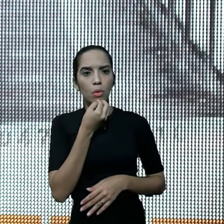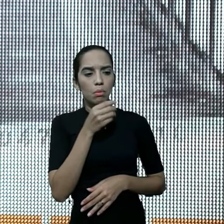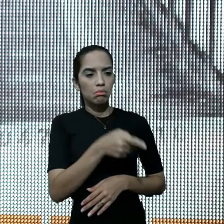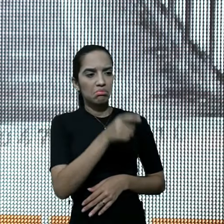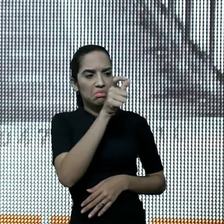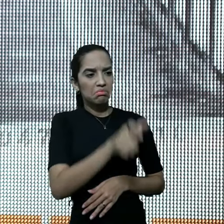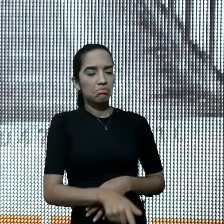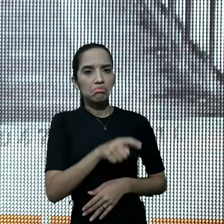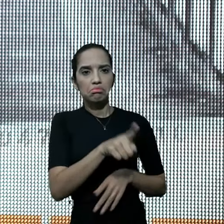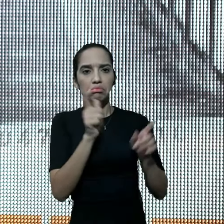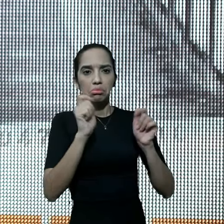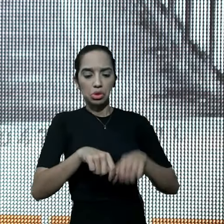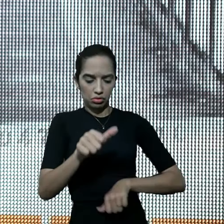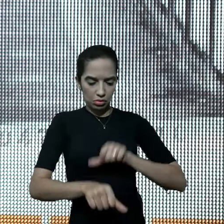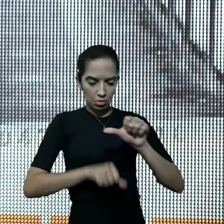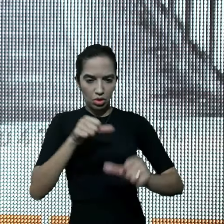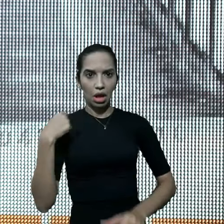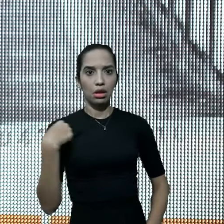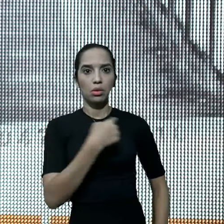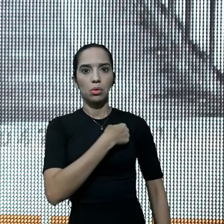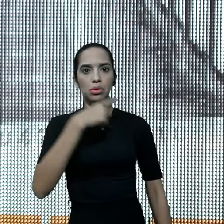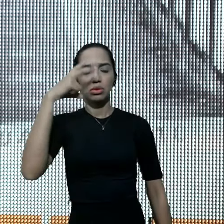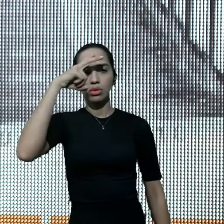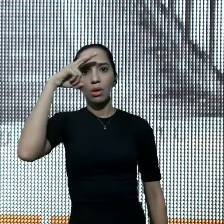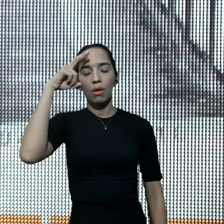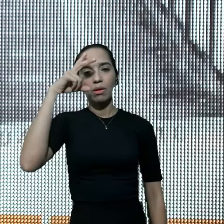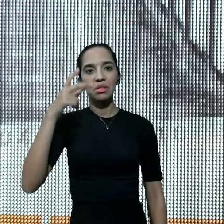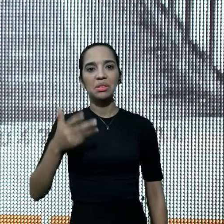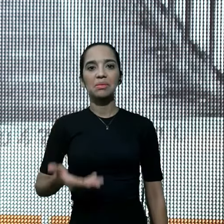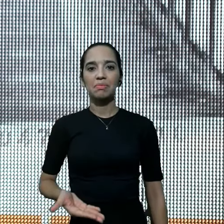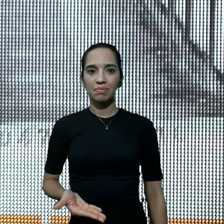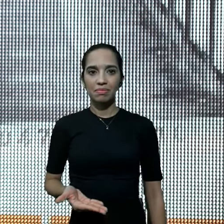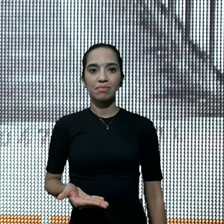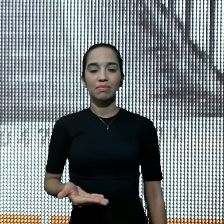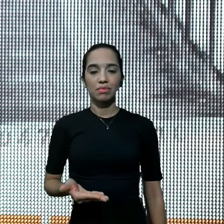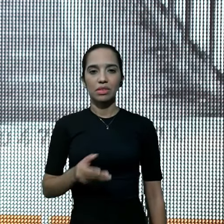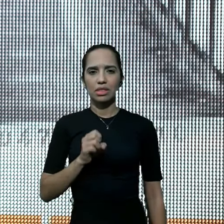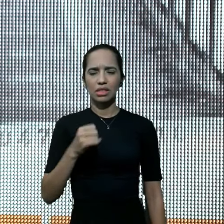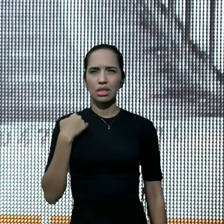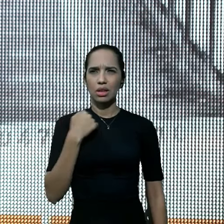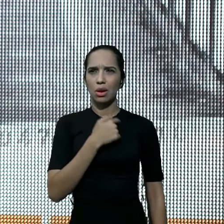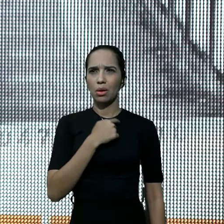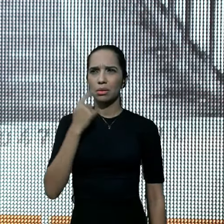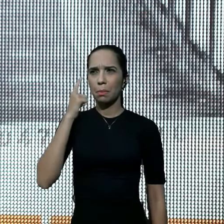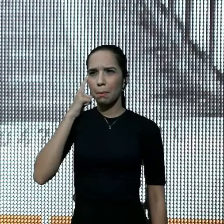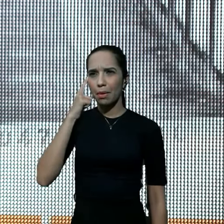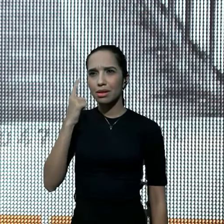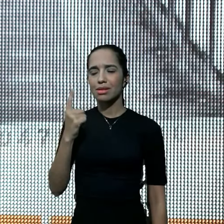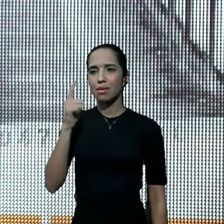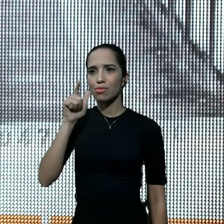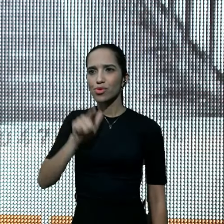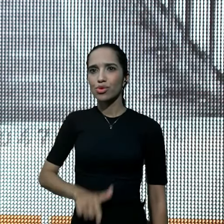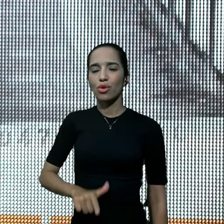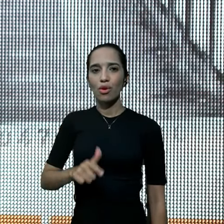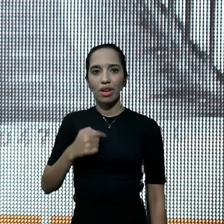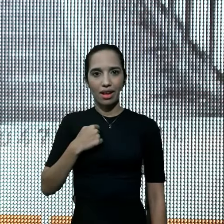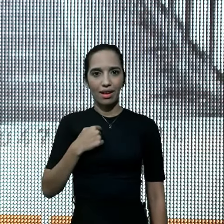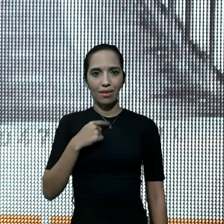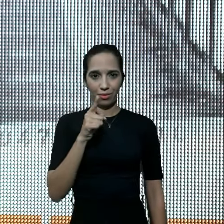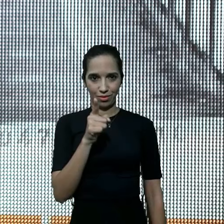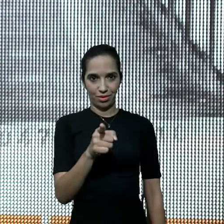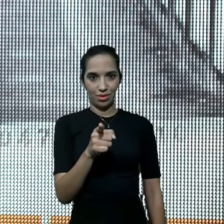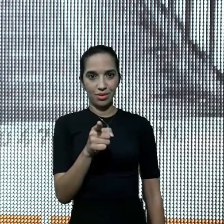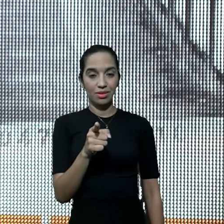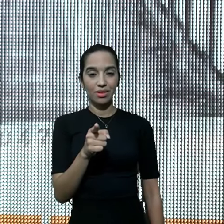capaz de mudar o destino deles, e se a gente parar para refletir, talvez eu e você,